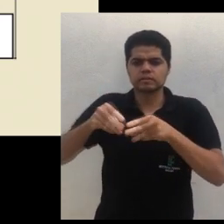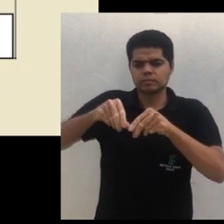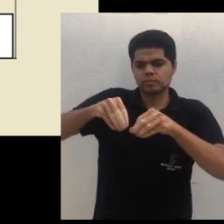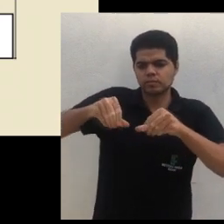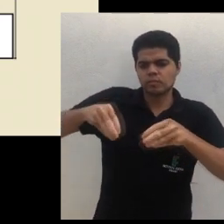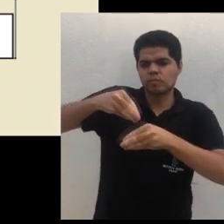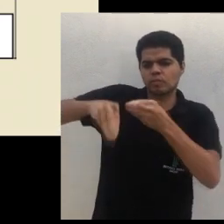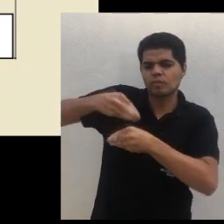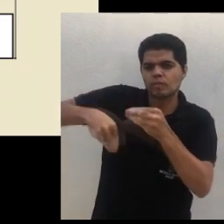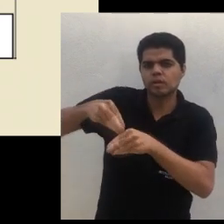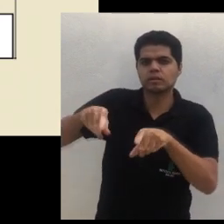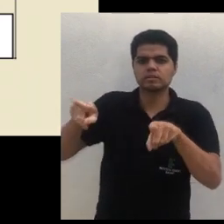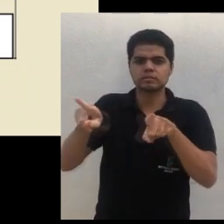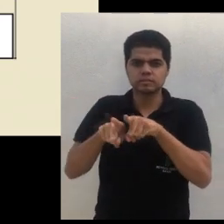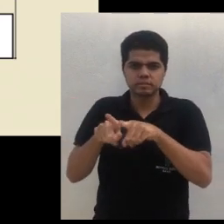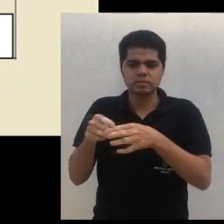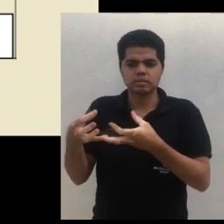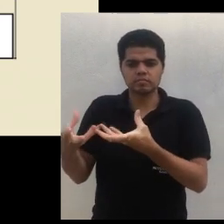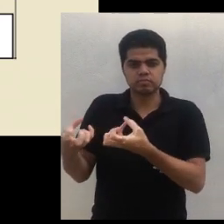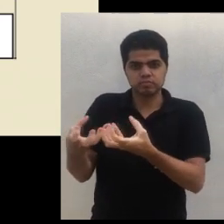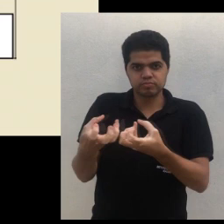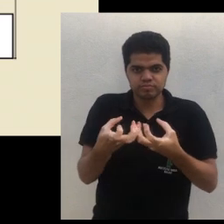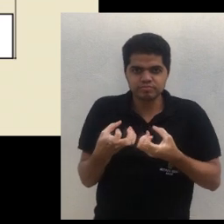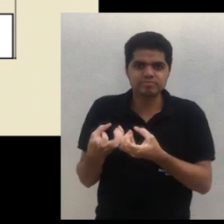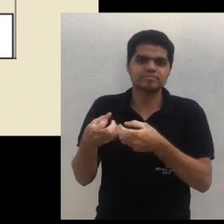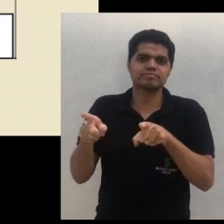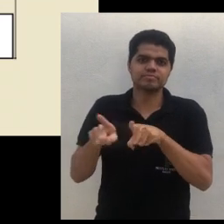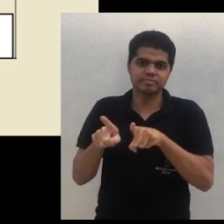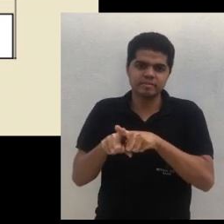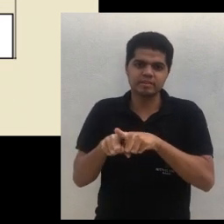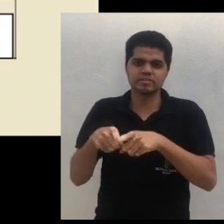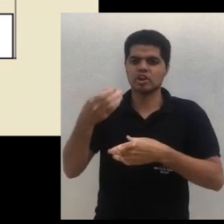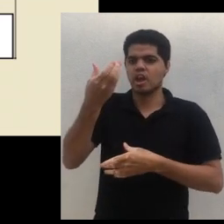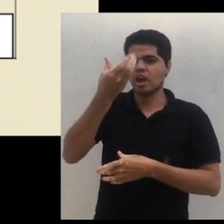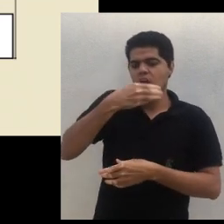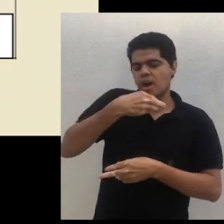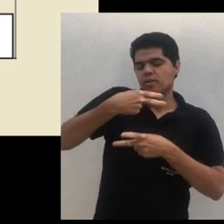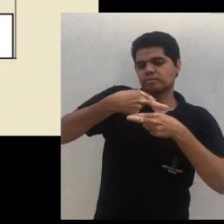pode ser a banana, o açaí, o mamão, pode ser